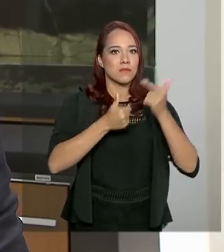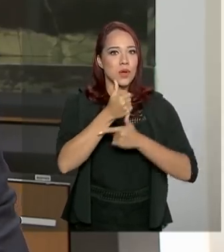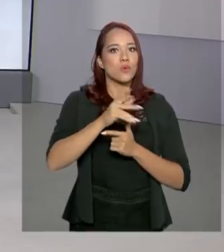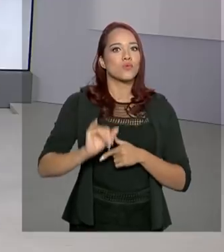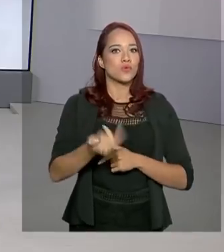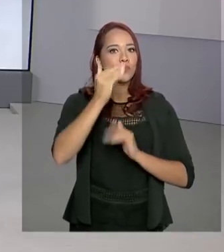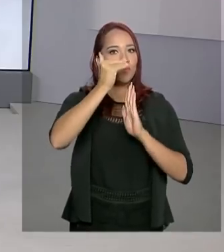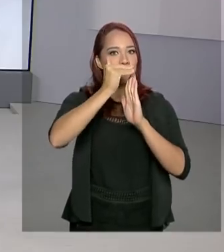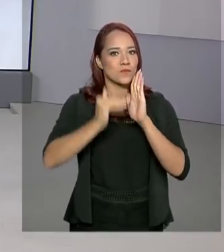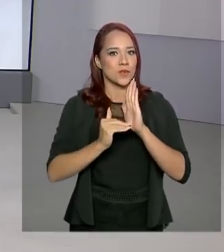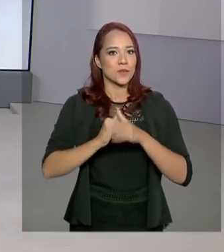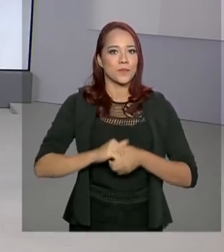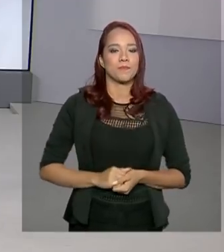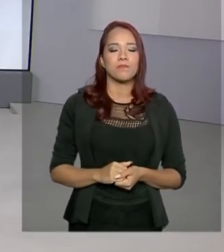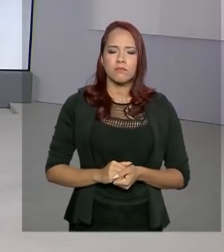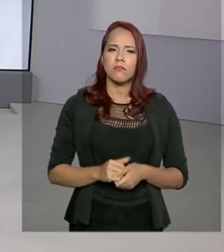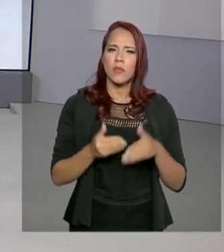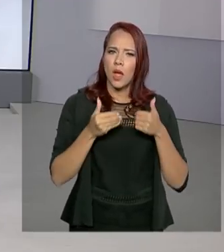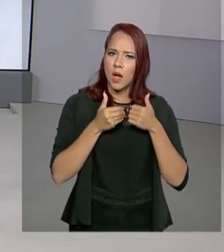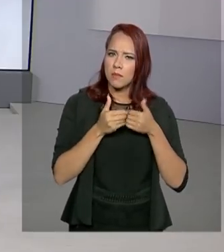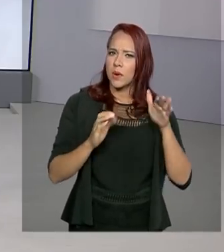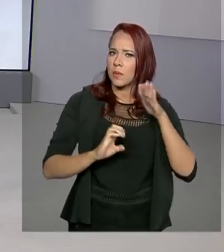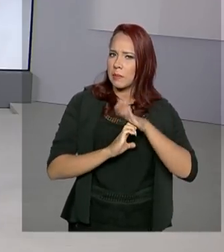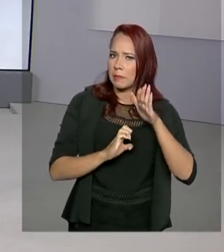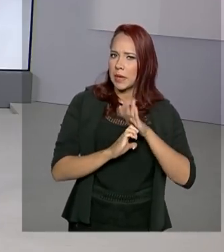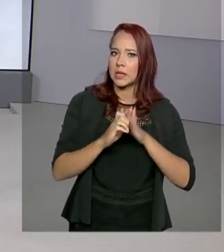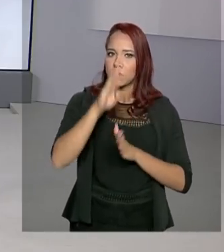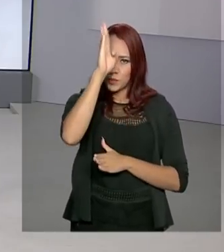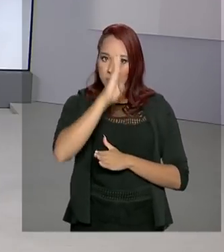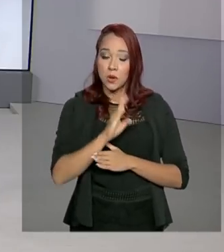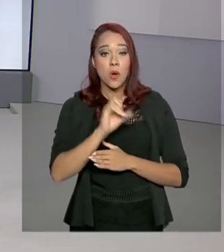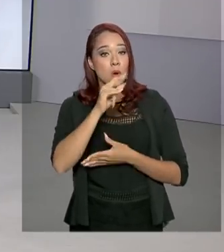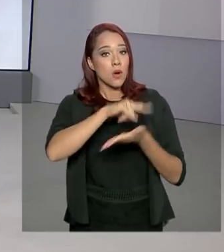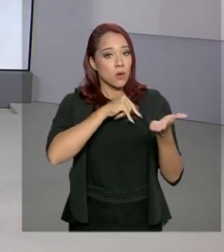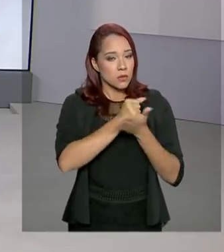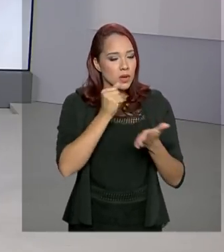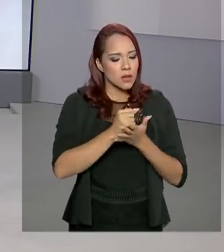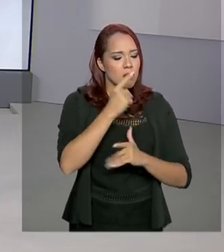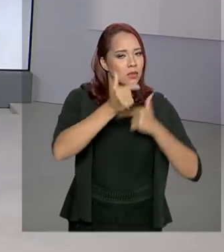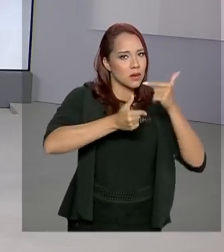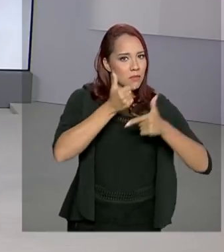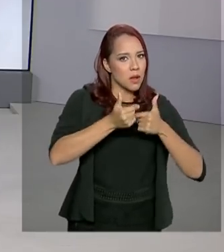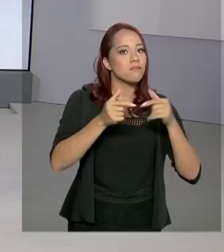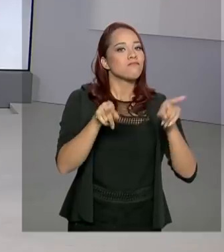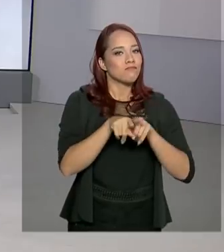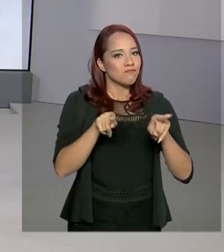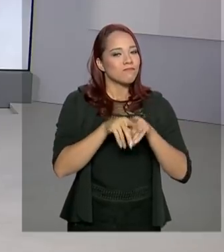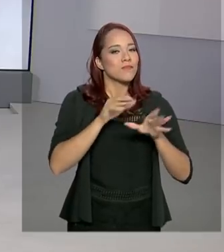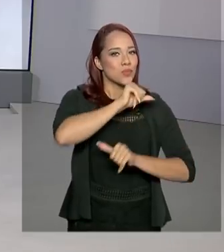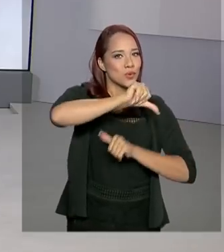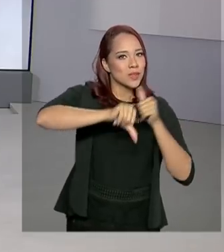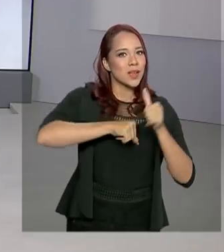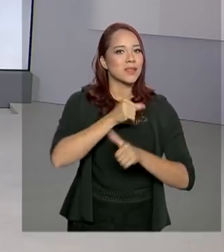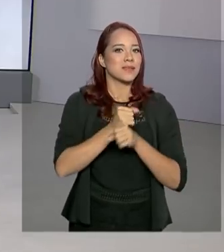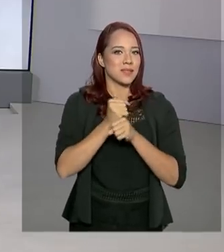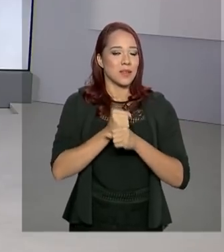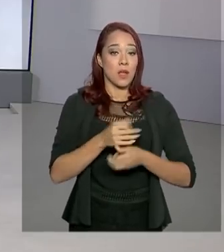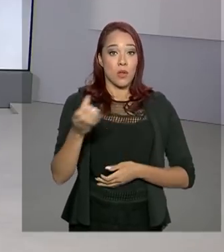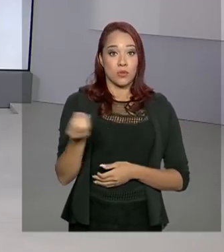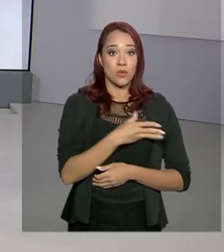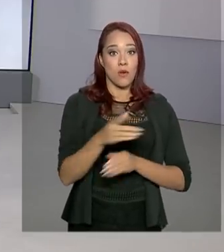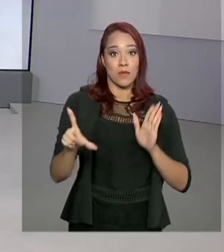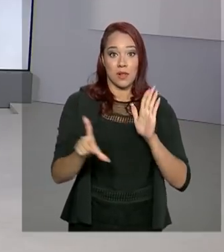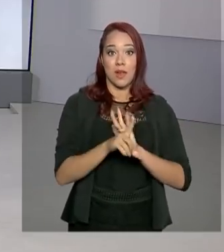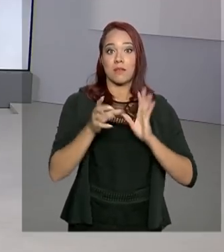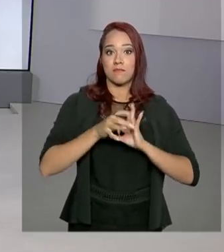mais baixos. Abrir uma pequena empresa no Brasil ou contratar mão de obra também passou por mudanças este ano. A nova lei da